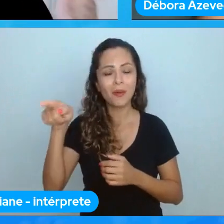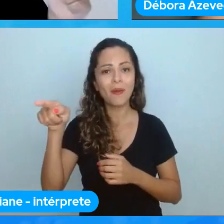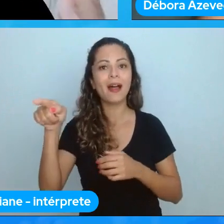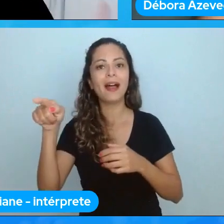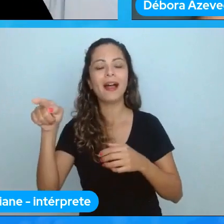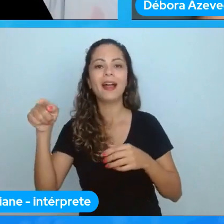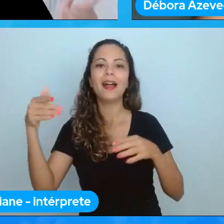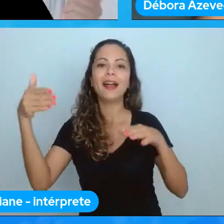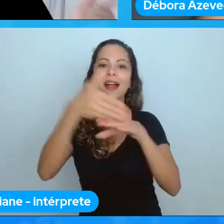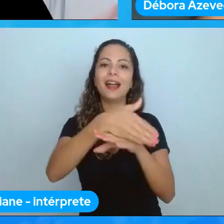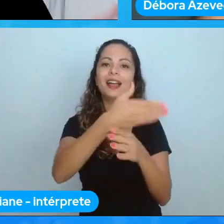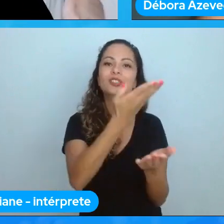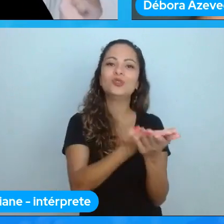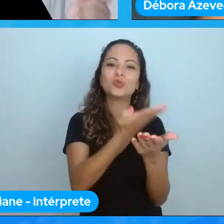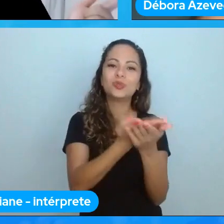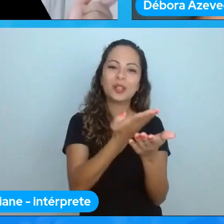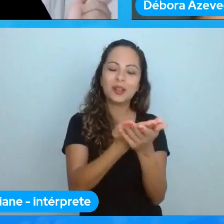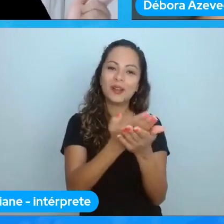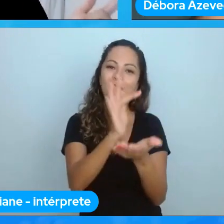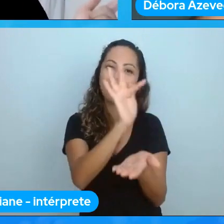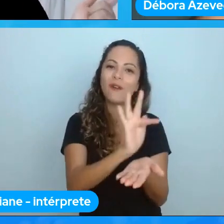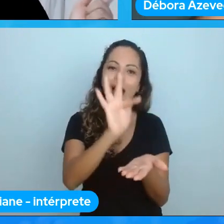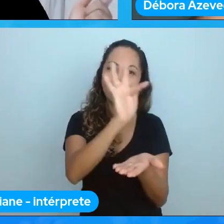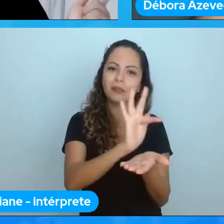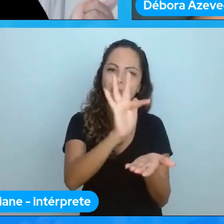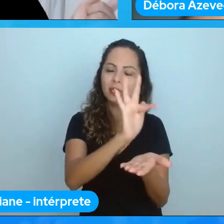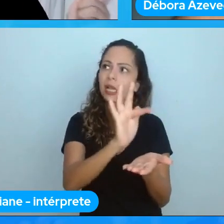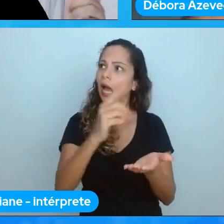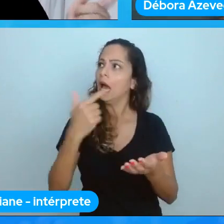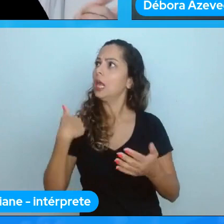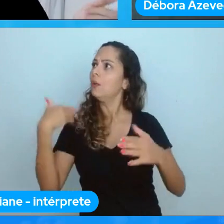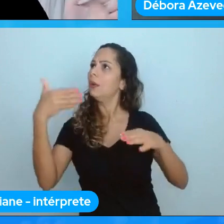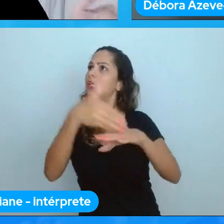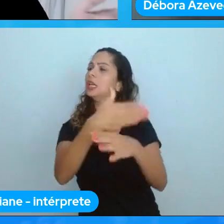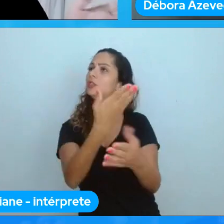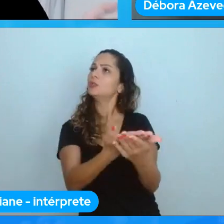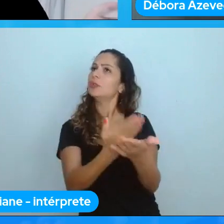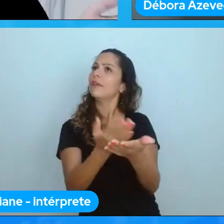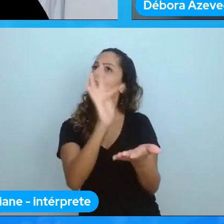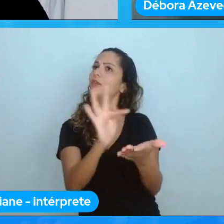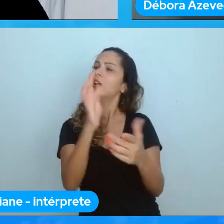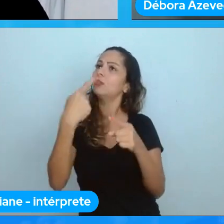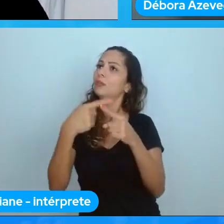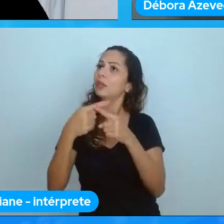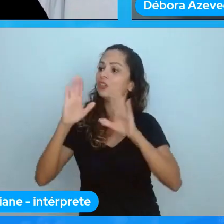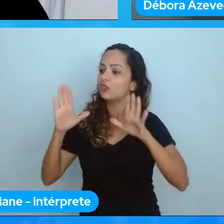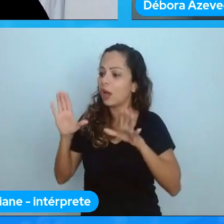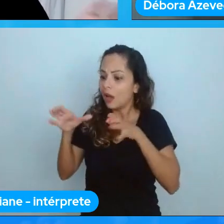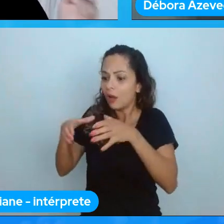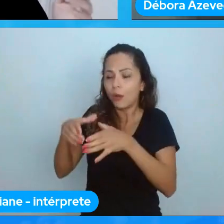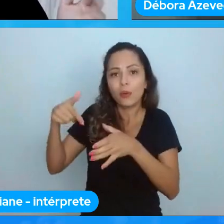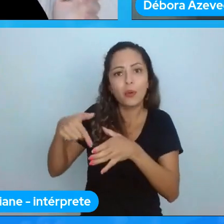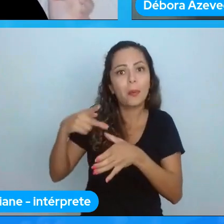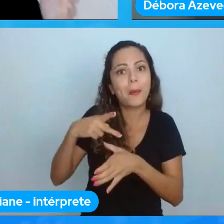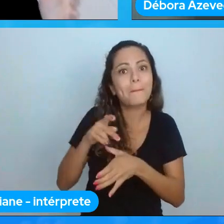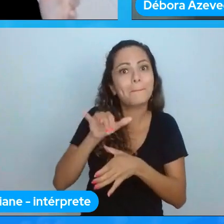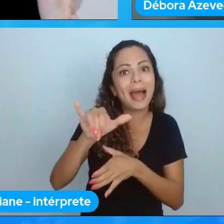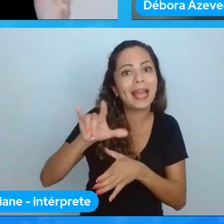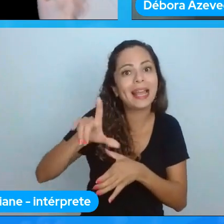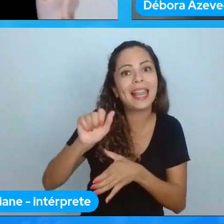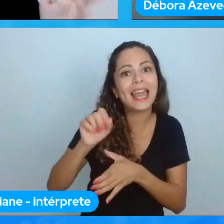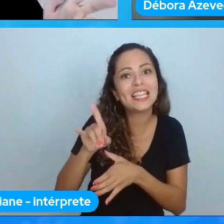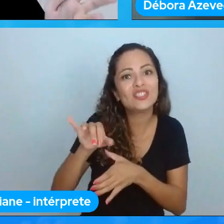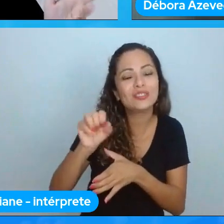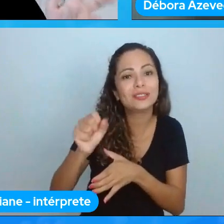na faculdade porque fui no evento do PyLadies eu fiquei caramba a gente tá afetando uma geração de pessoas a gente tá fazendo pessoas